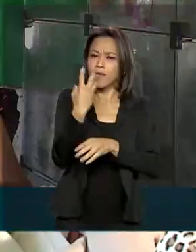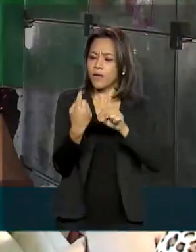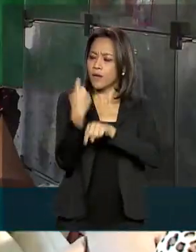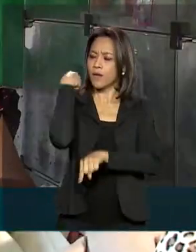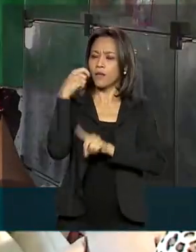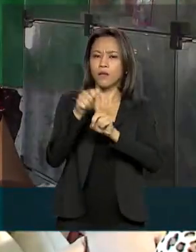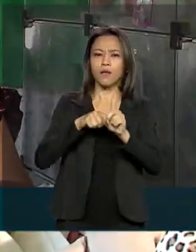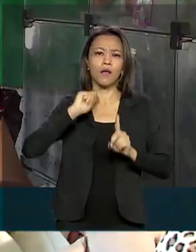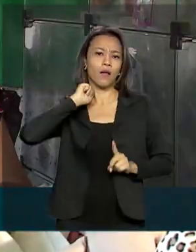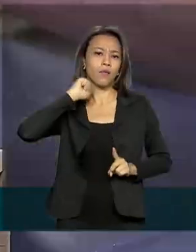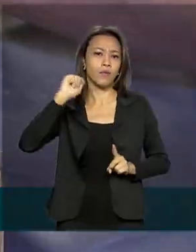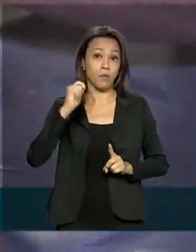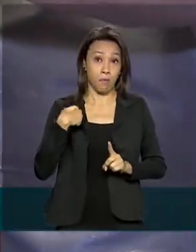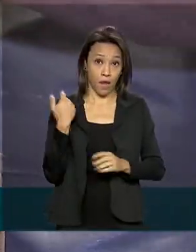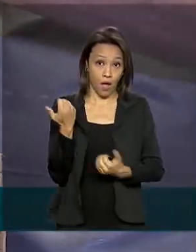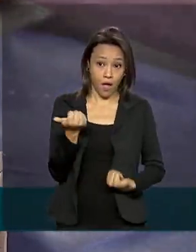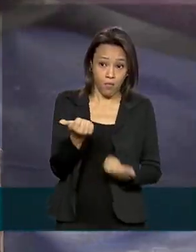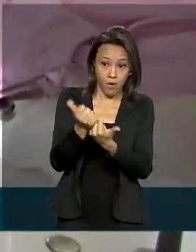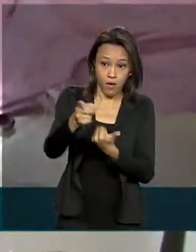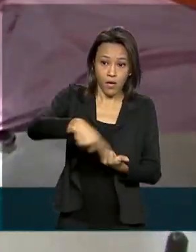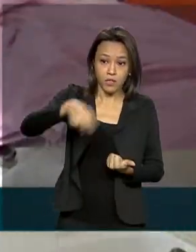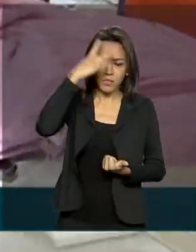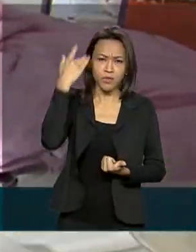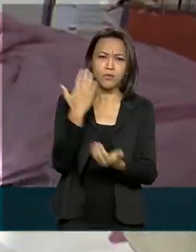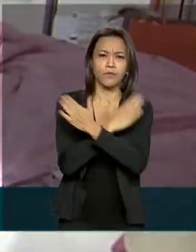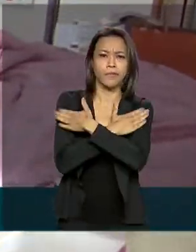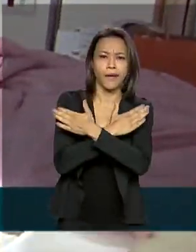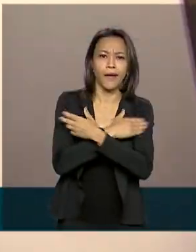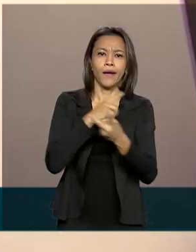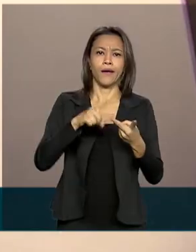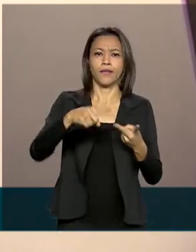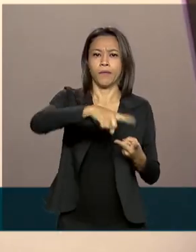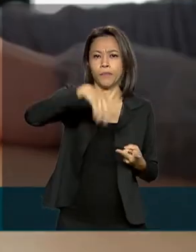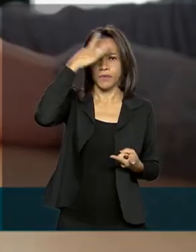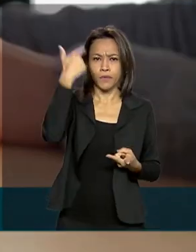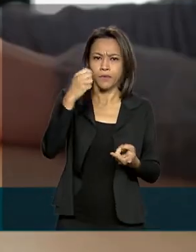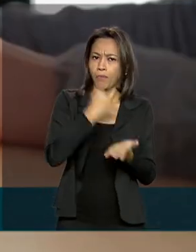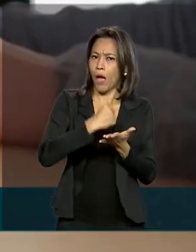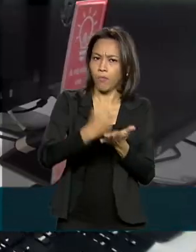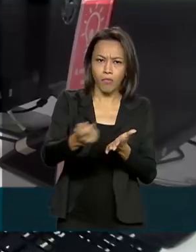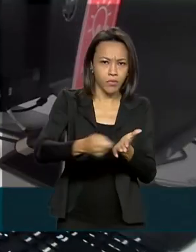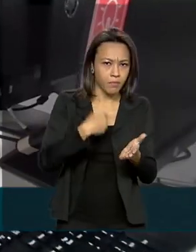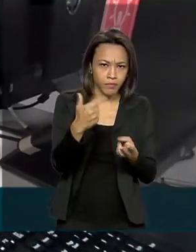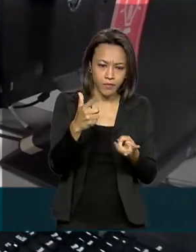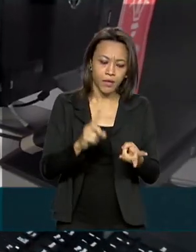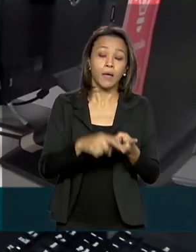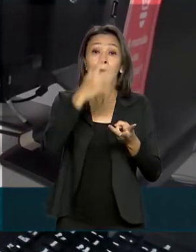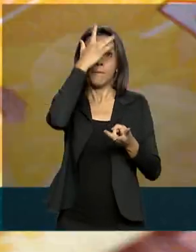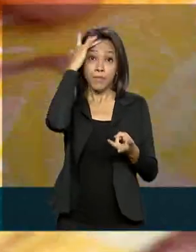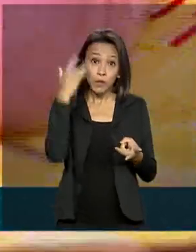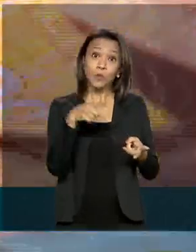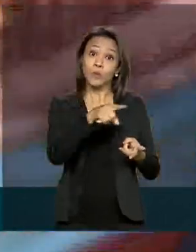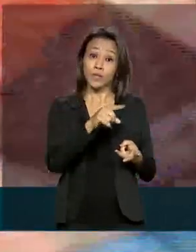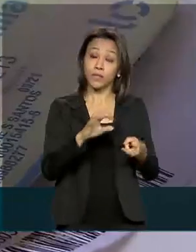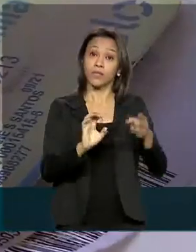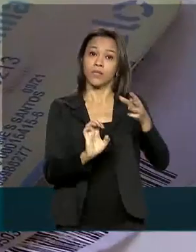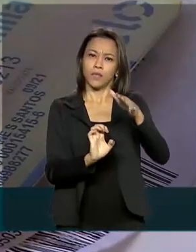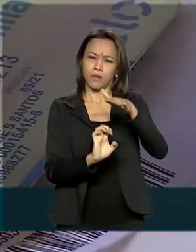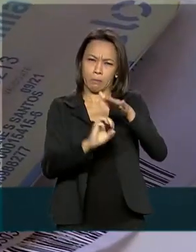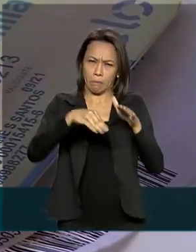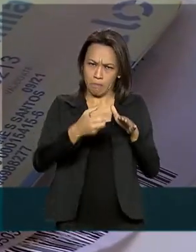abril para atender pessoas que ficaram desempregadas, trabalhadores informais, microempreendedores individuais e